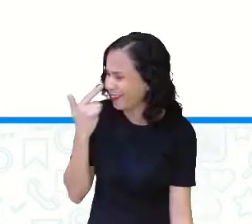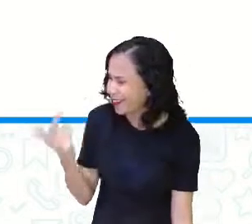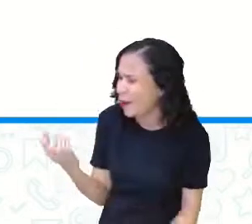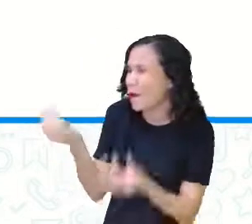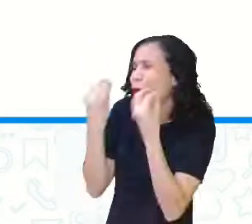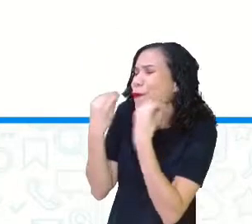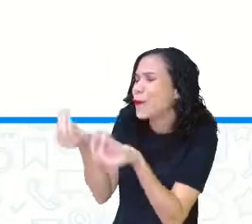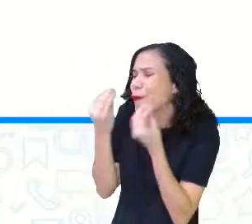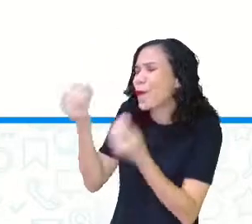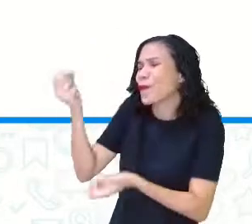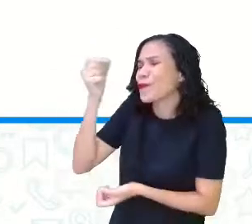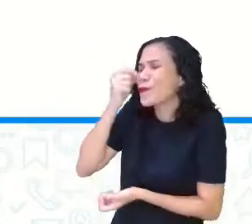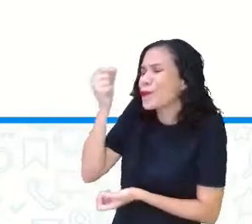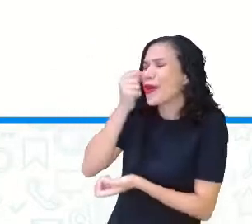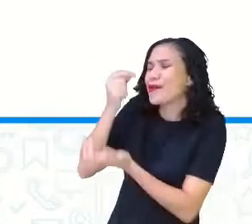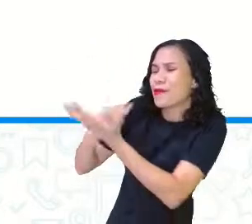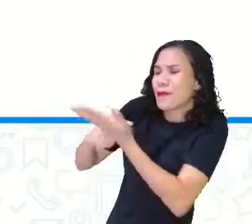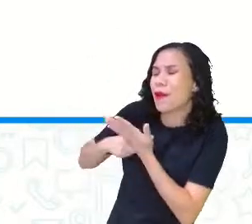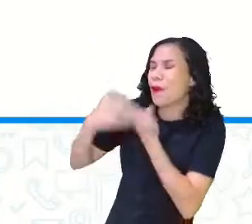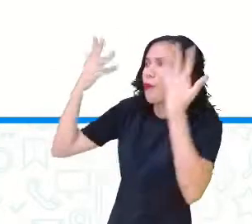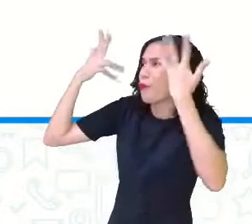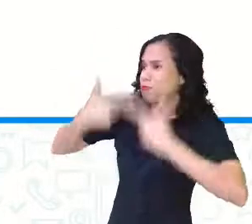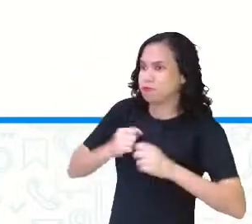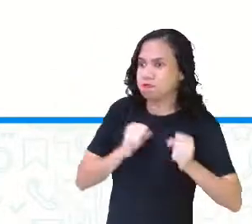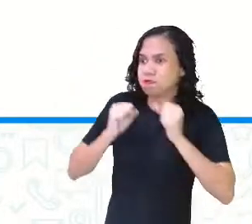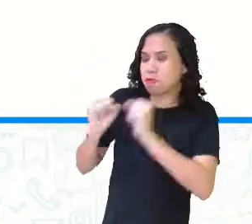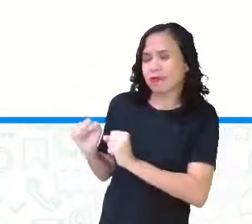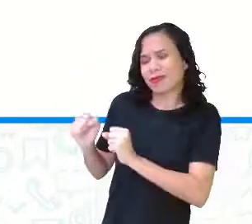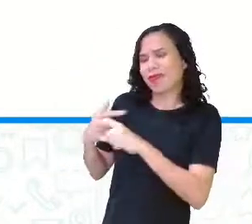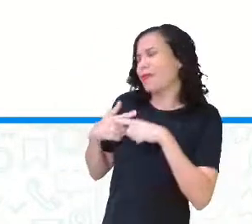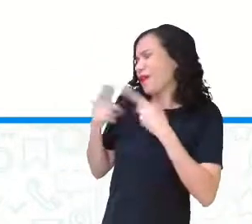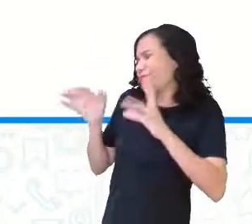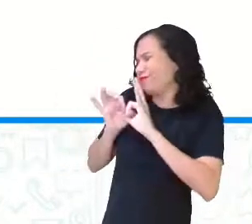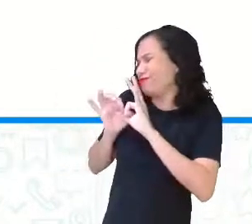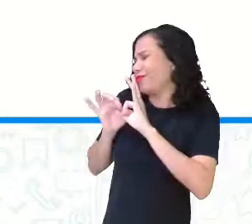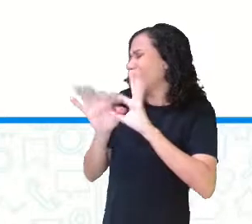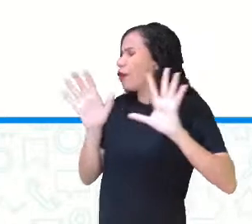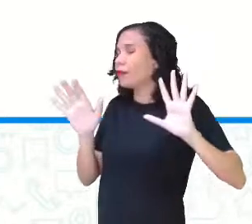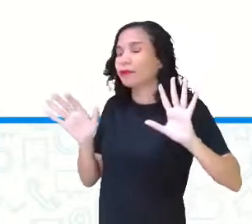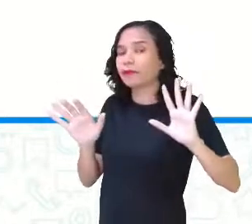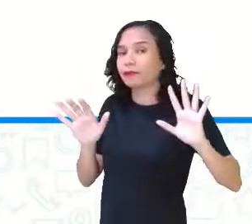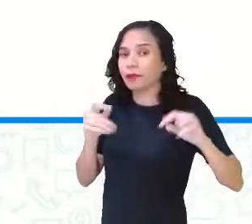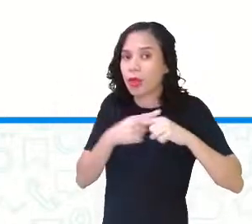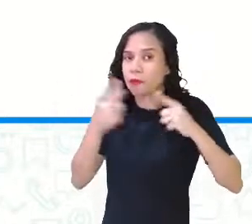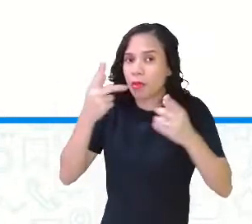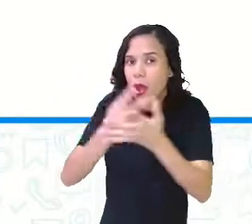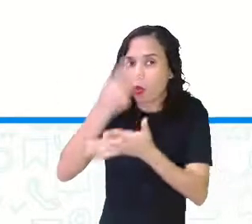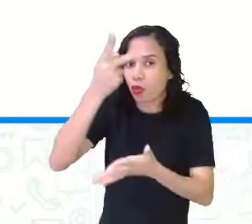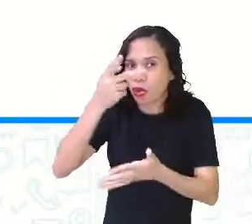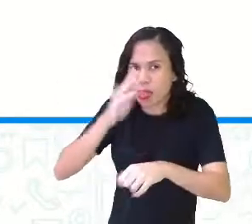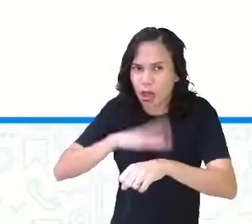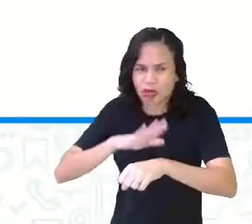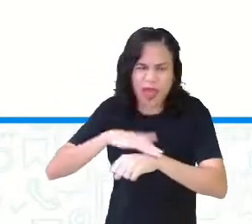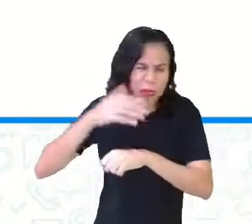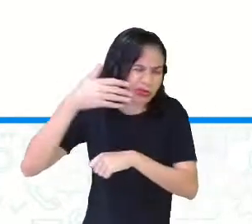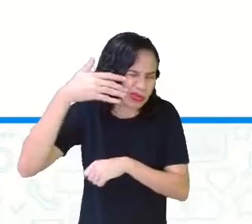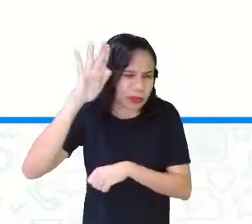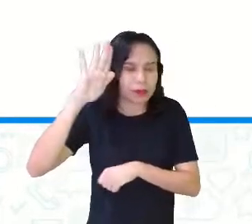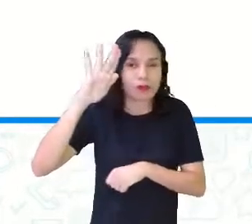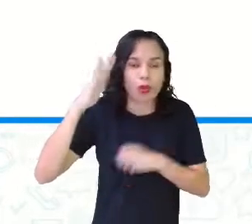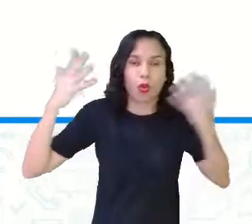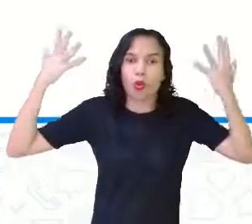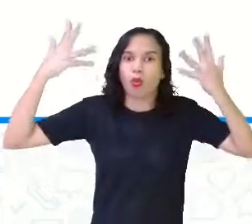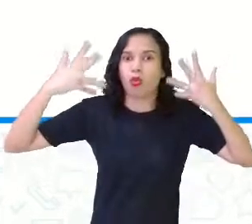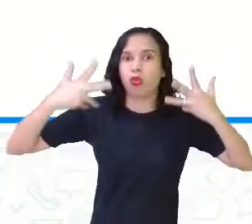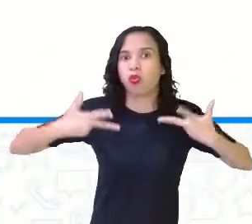ridícula a ideia, assim mesmo ele resolveu libertá-lo. Aconteceu que, pouco tempo depois, o leão